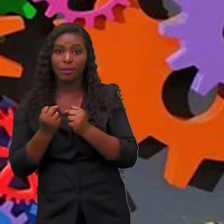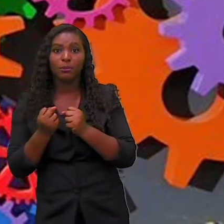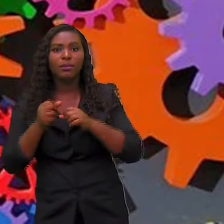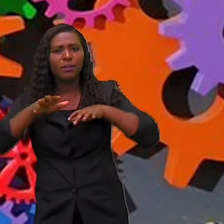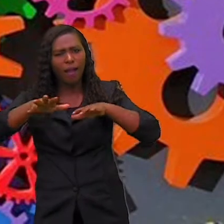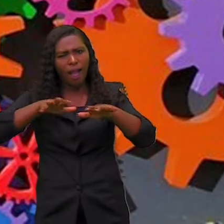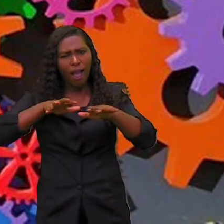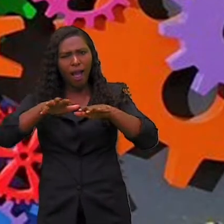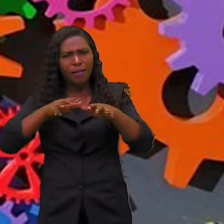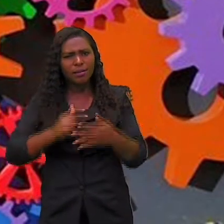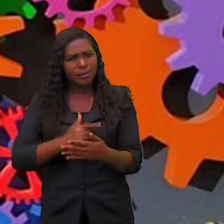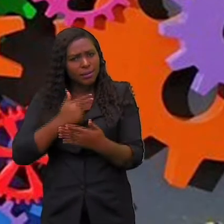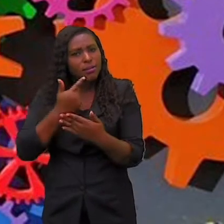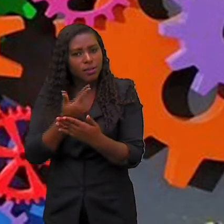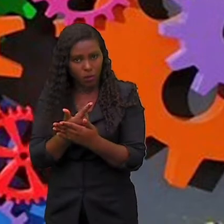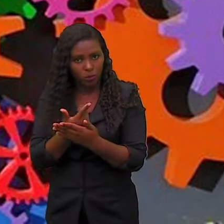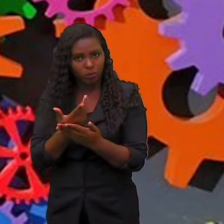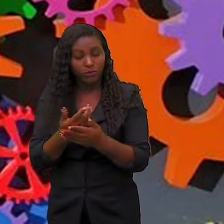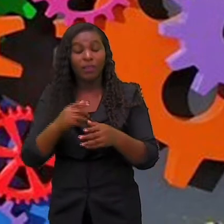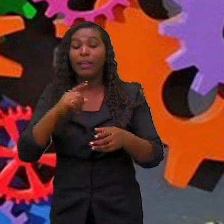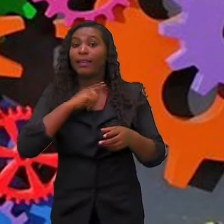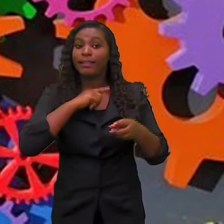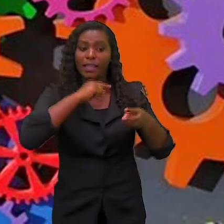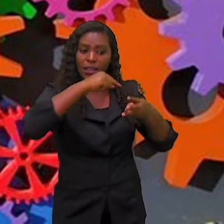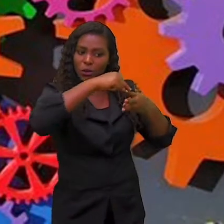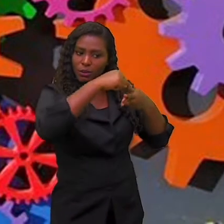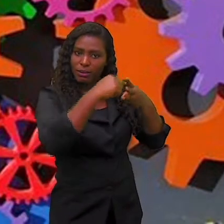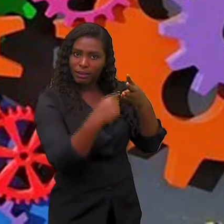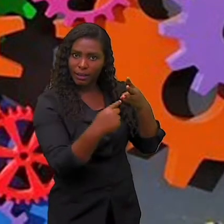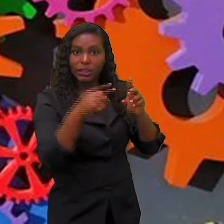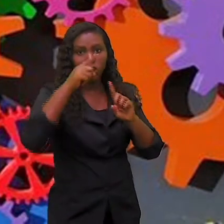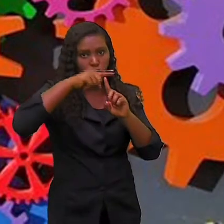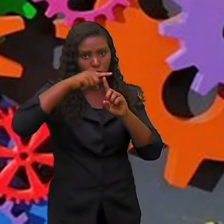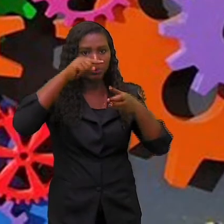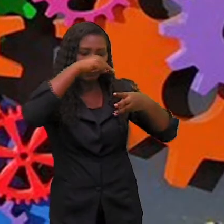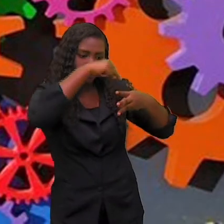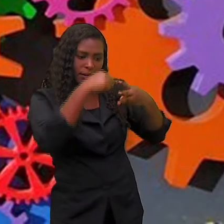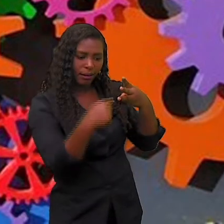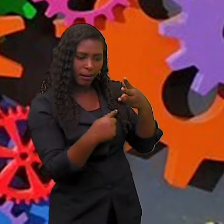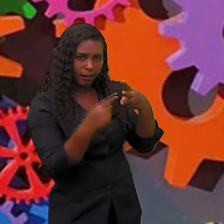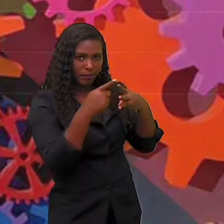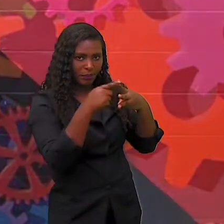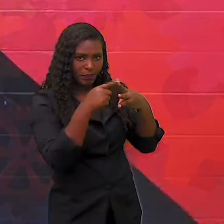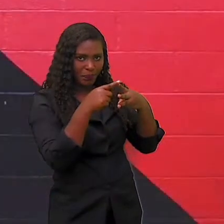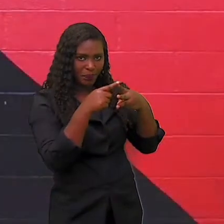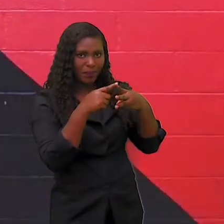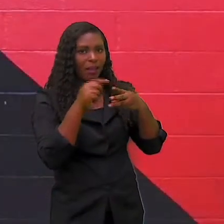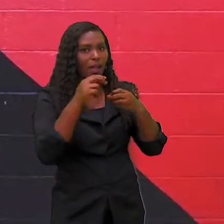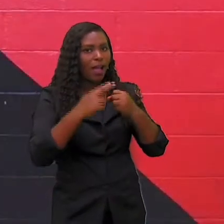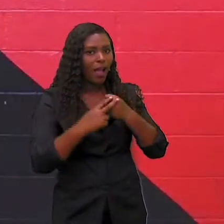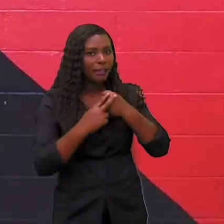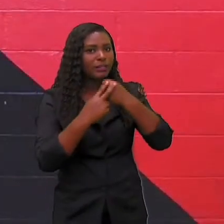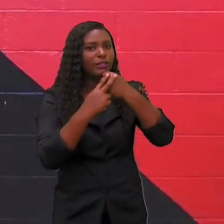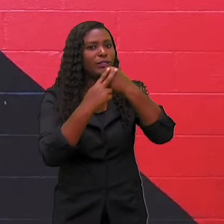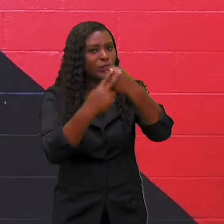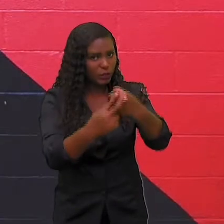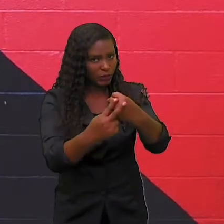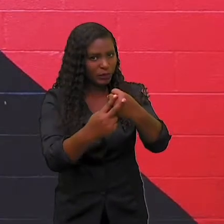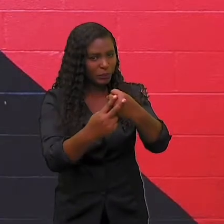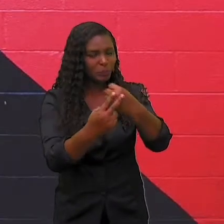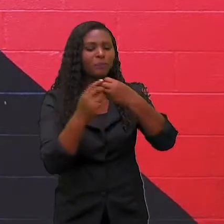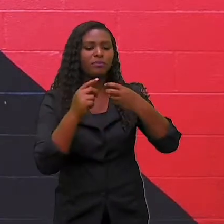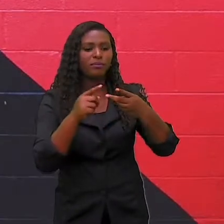divididas em três tipos. Lembram aí quais são os três tipos pessoal? Voz ativa, voz